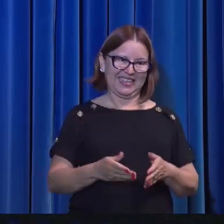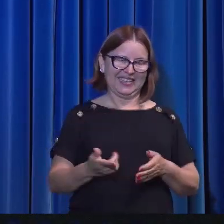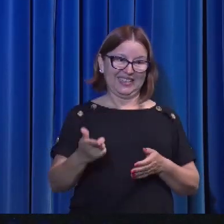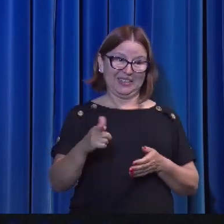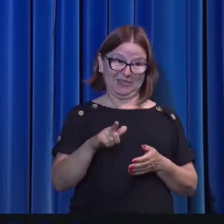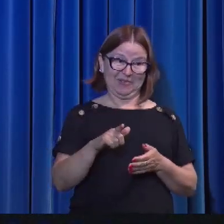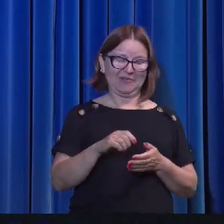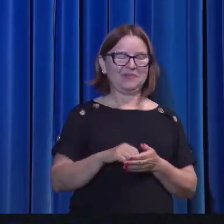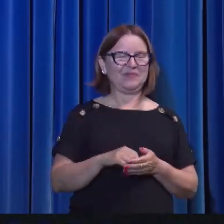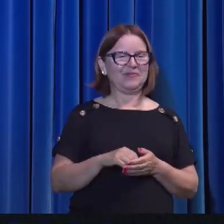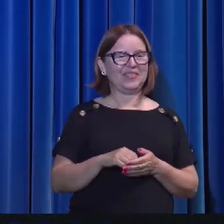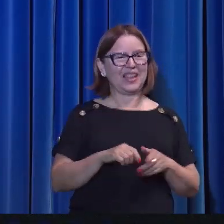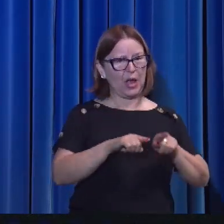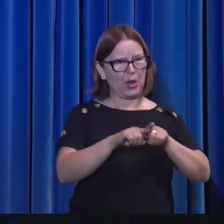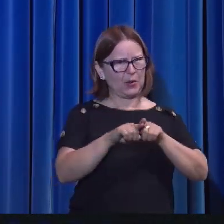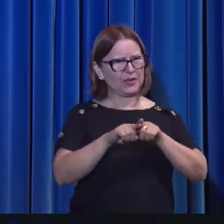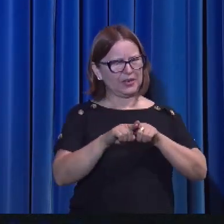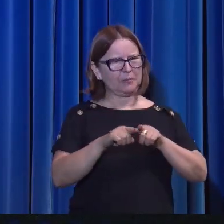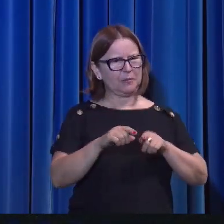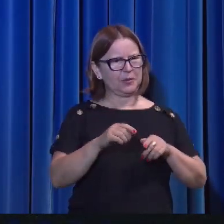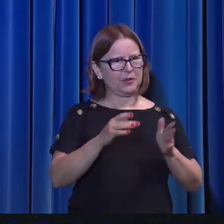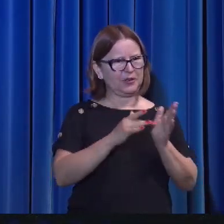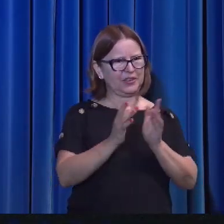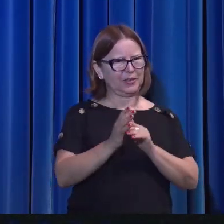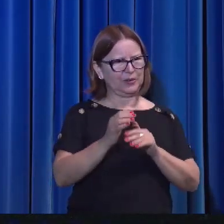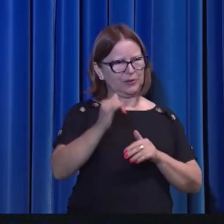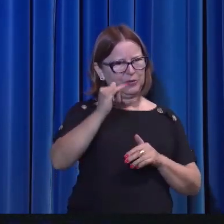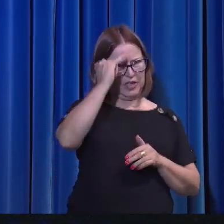Os irmãos de Jesus, Judas, Tiago,